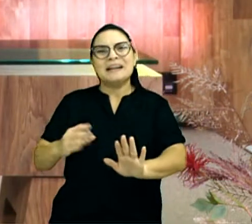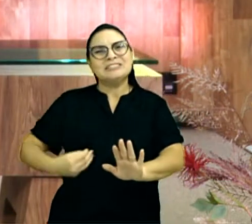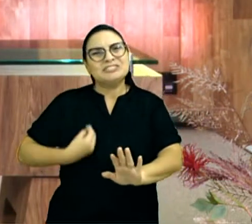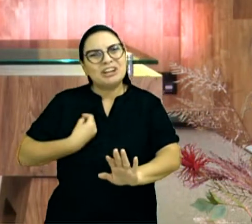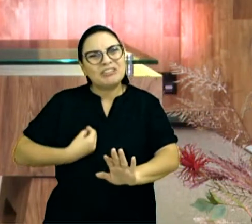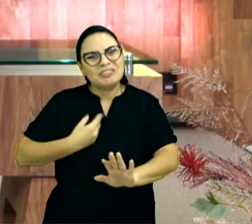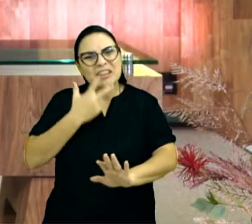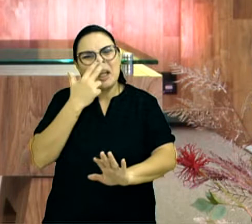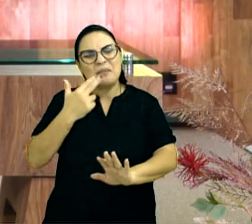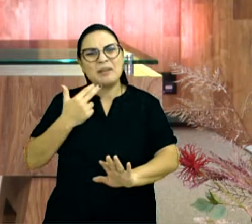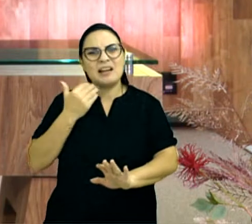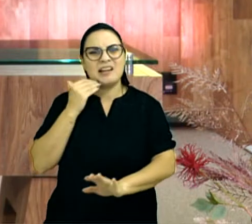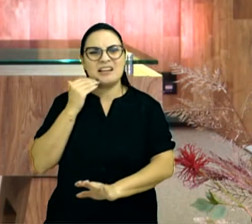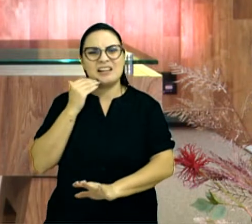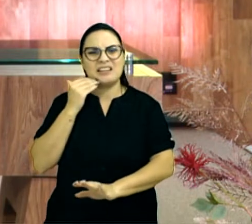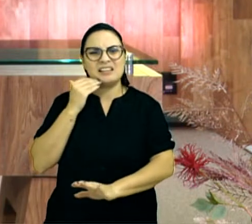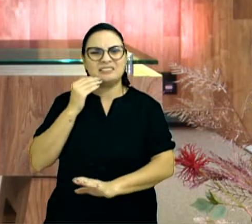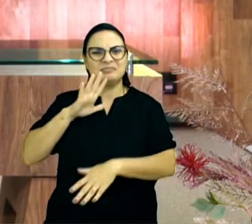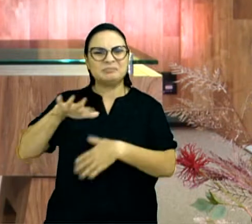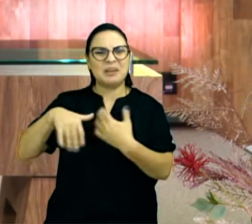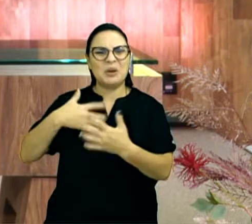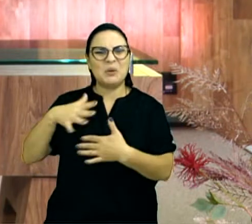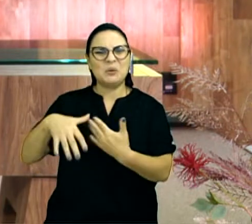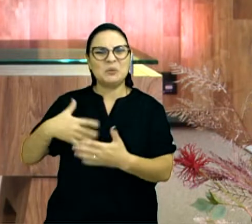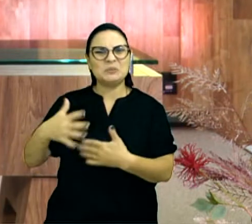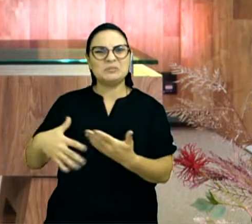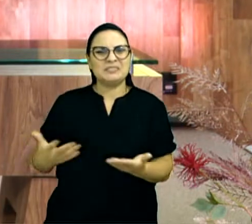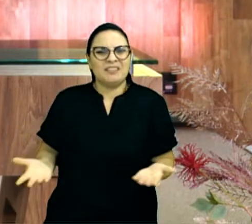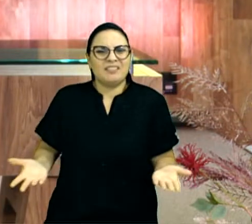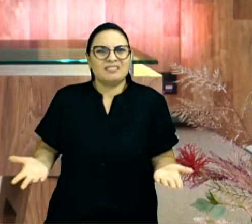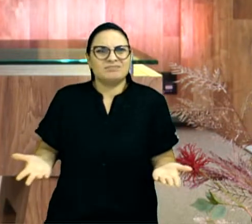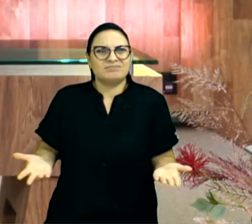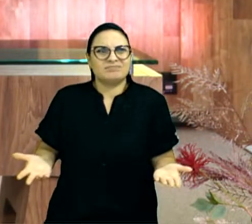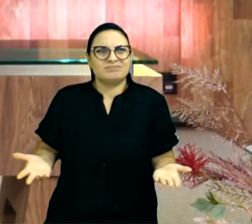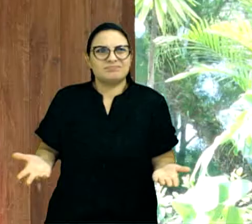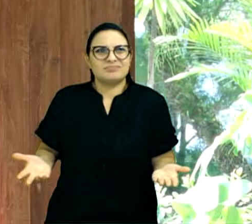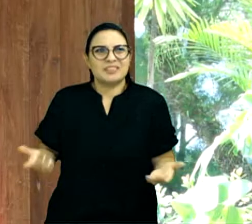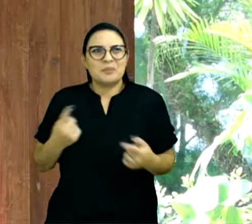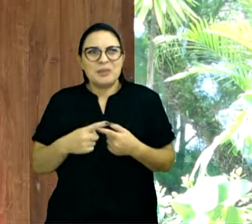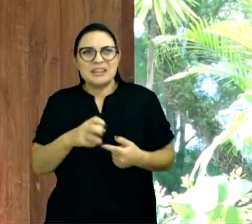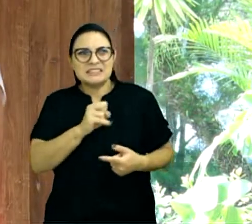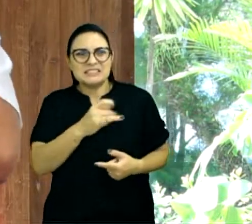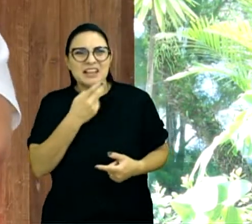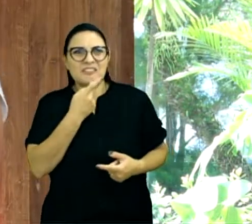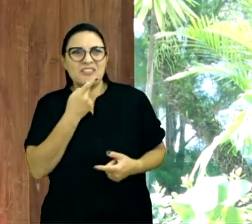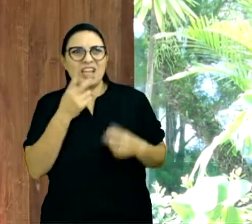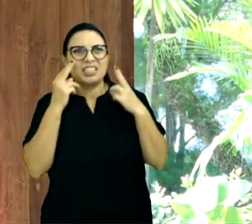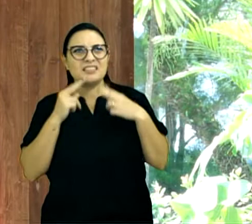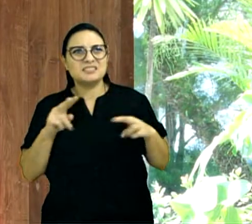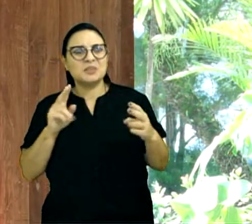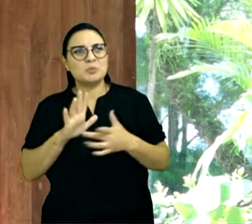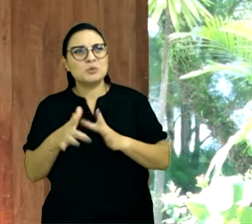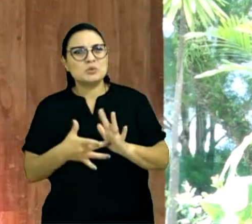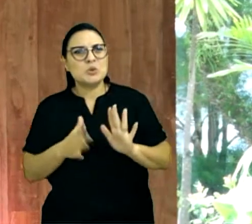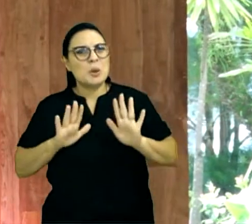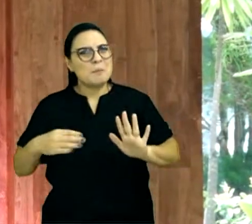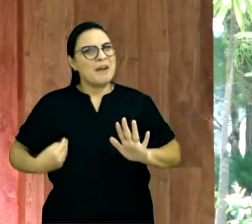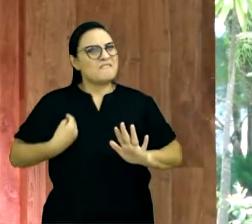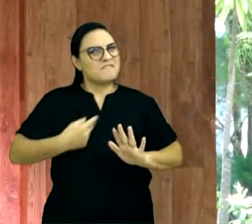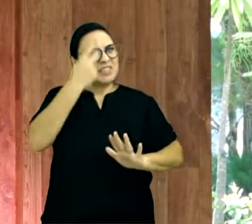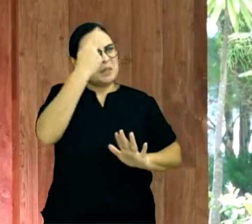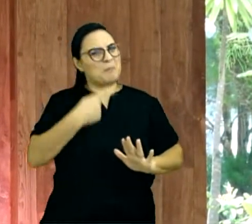torta, que o falar de Jesus dava problema para a gente. Pô, fala de Jesus, mas dá uma vida dela. então